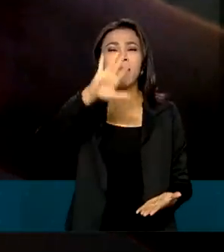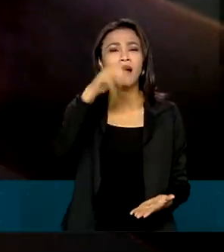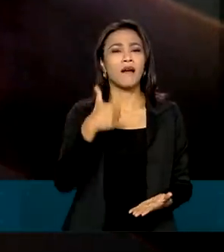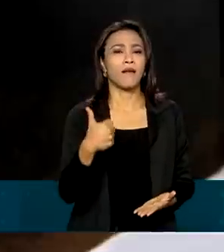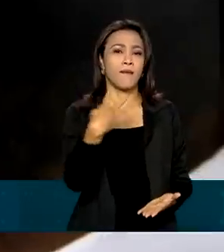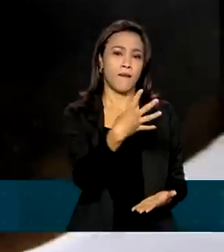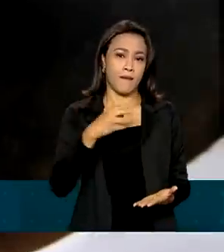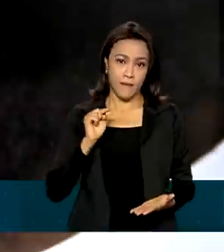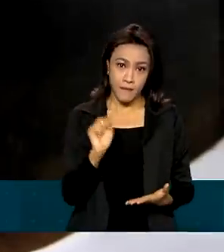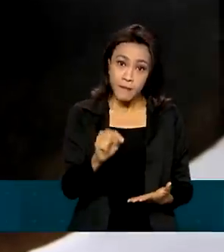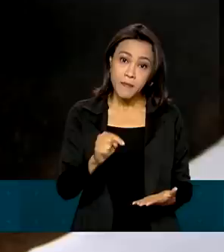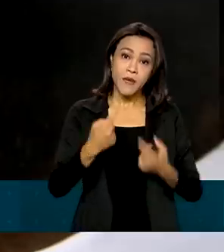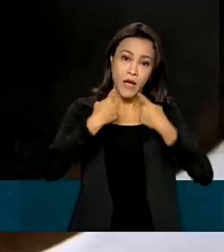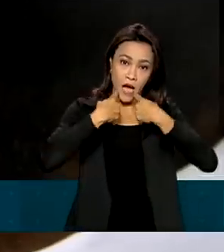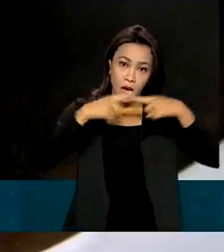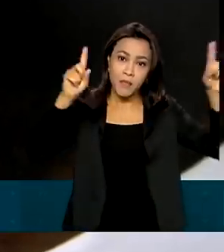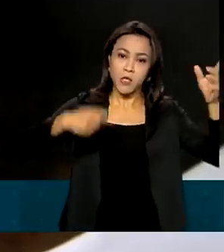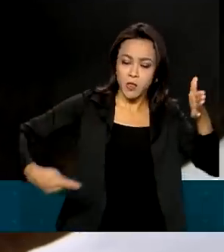reclamações.